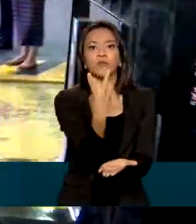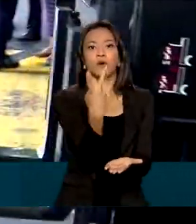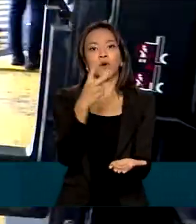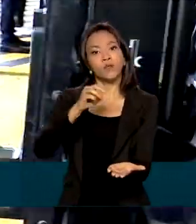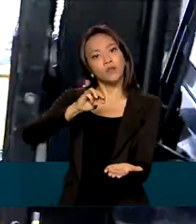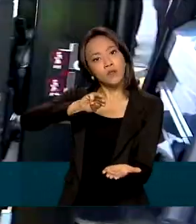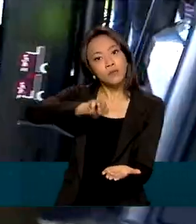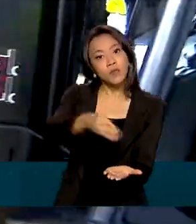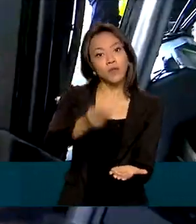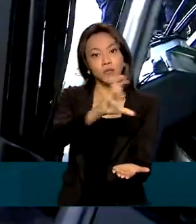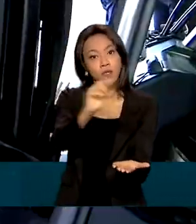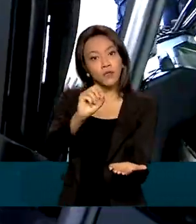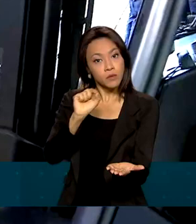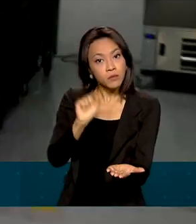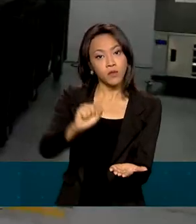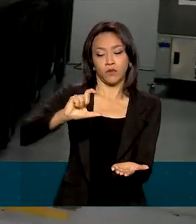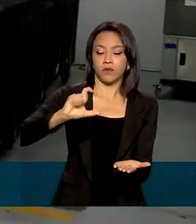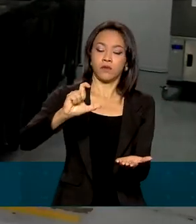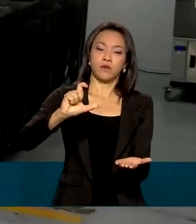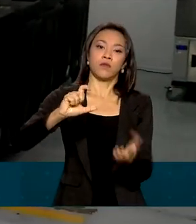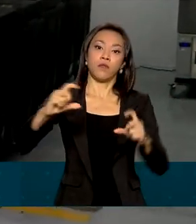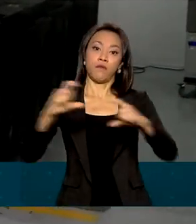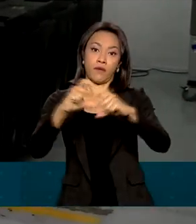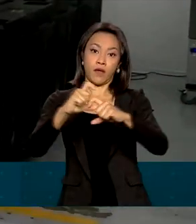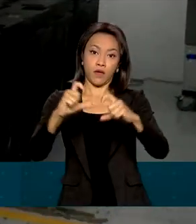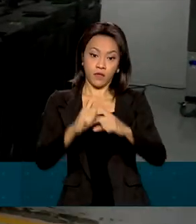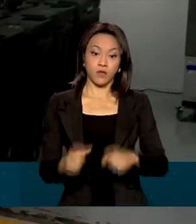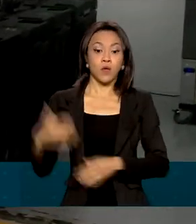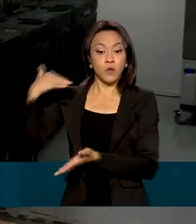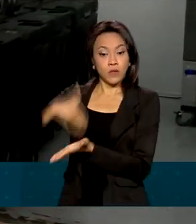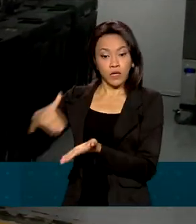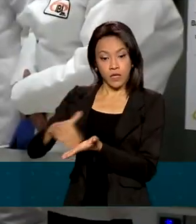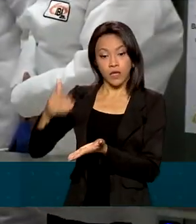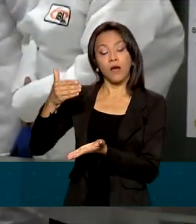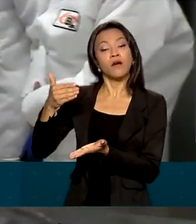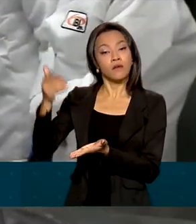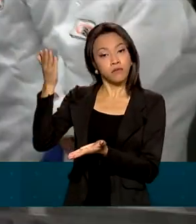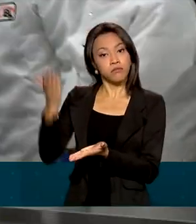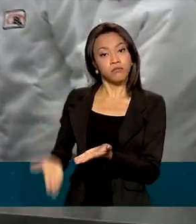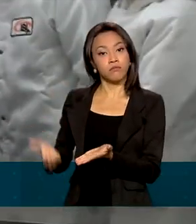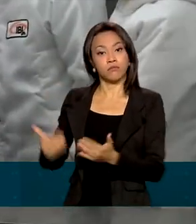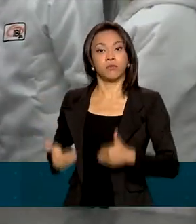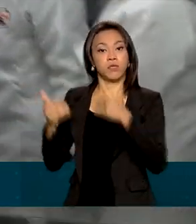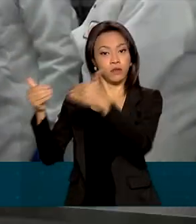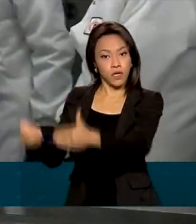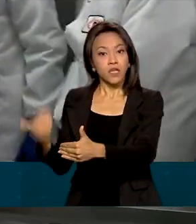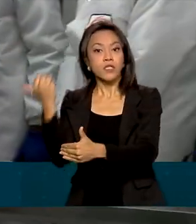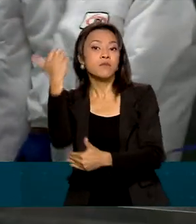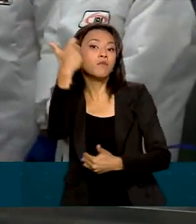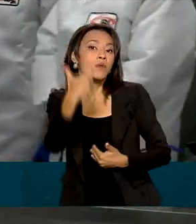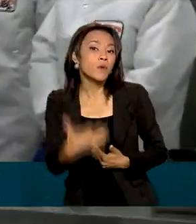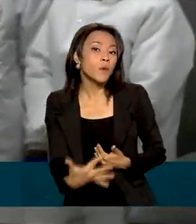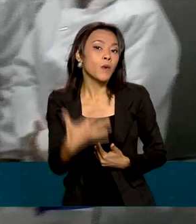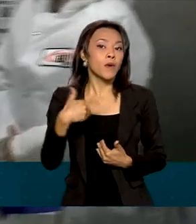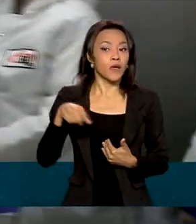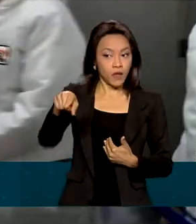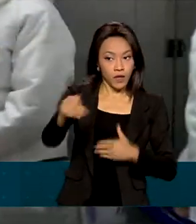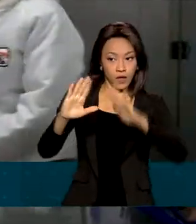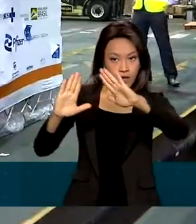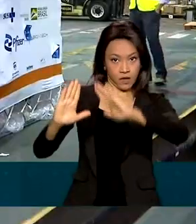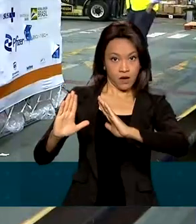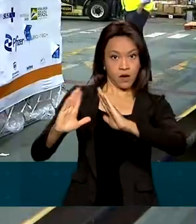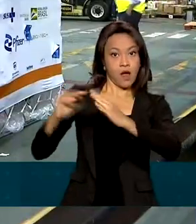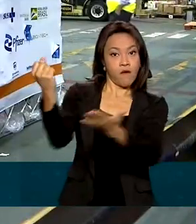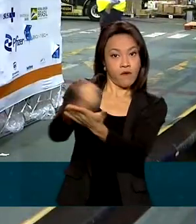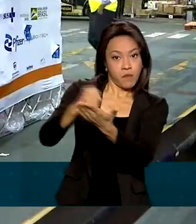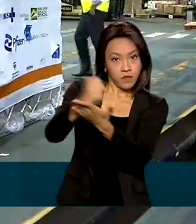doses da Pfizer. O secretário-executivo do Ministério da Saúde, Rodrigo Cruz, disse que a farmacêutica pode enviar mais